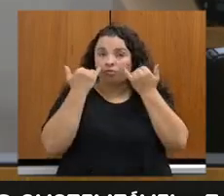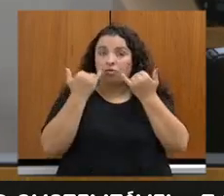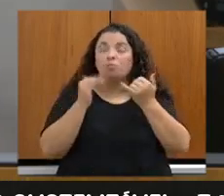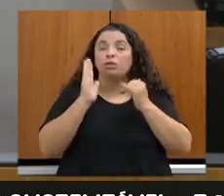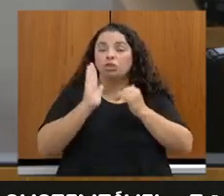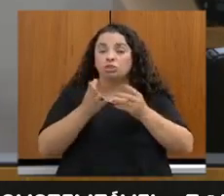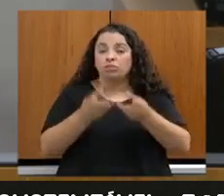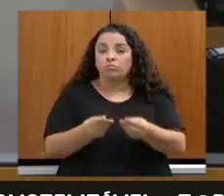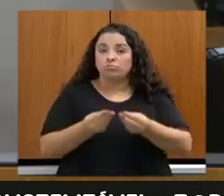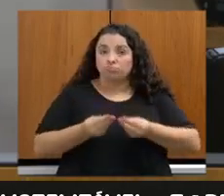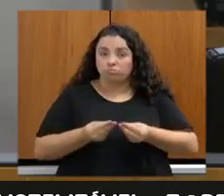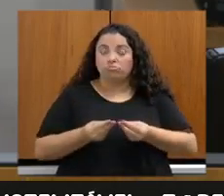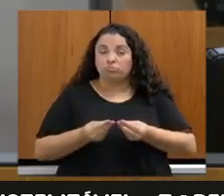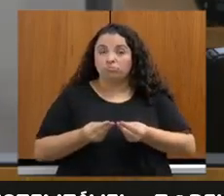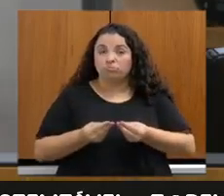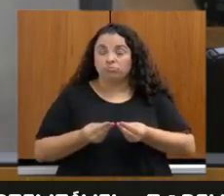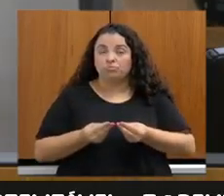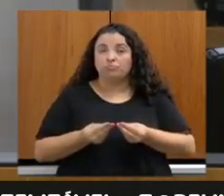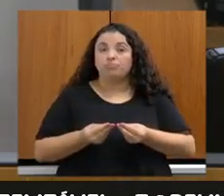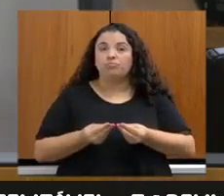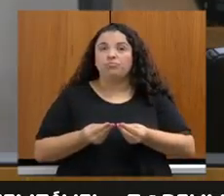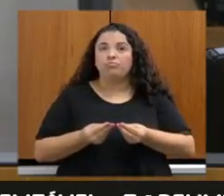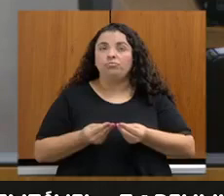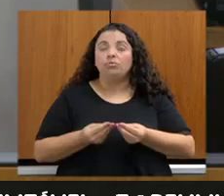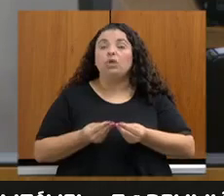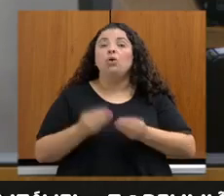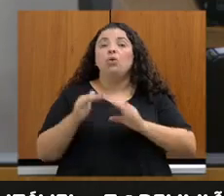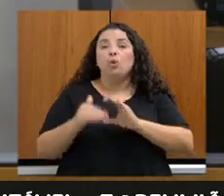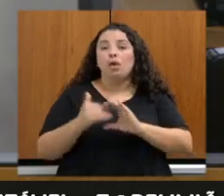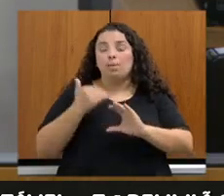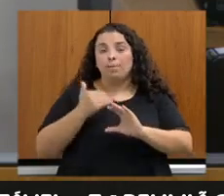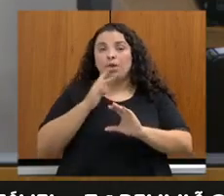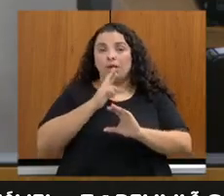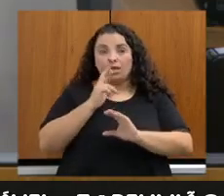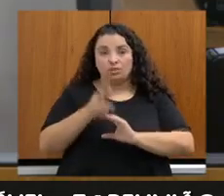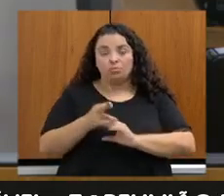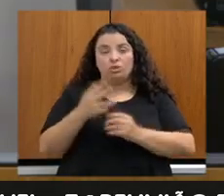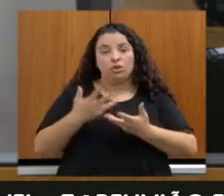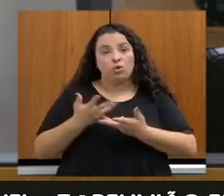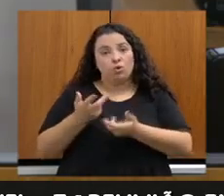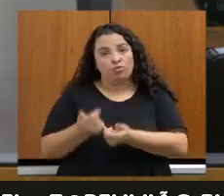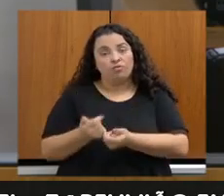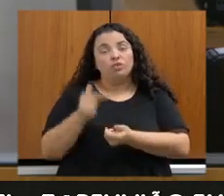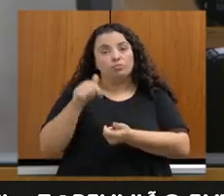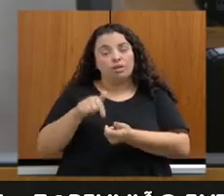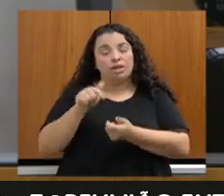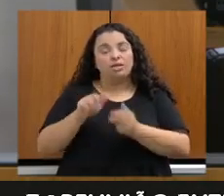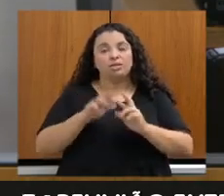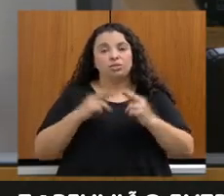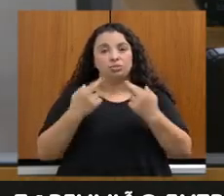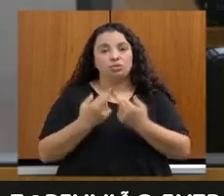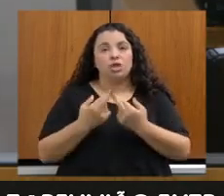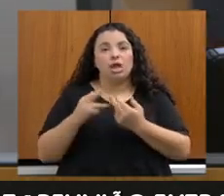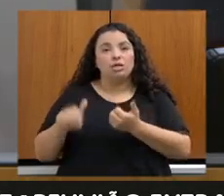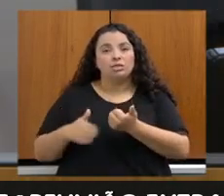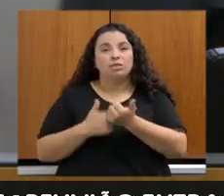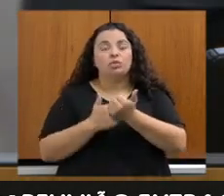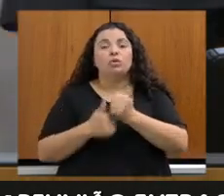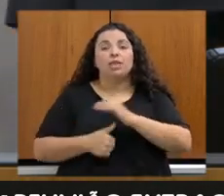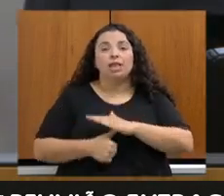correspondências. E-mail em resposta ao convite para esta audiência da senhora Valéria Prats, assessora da Reitoria